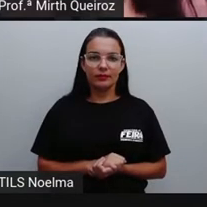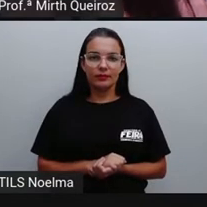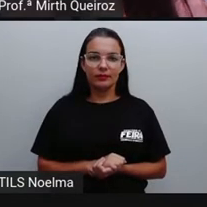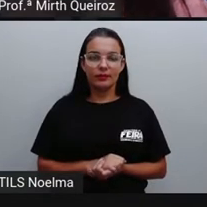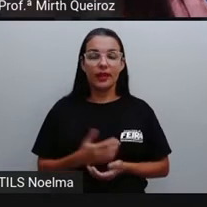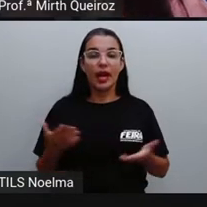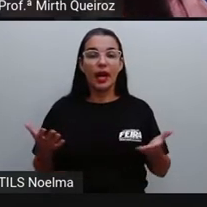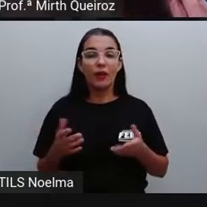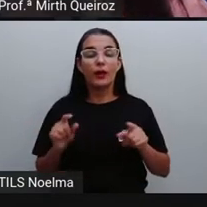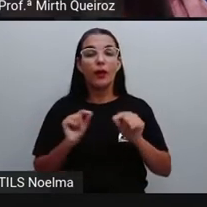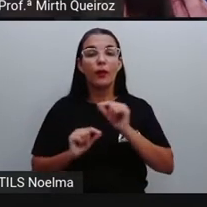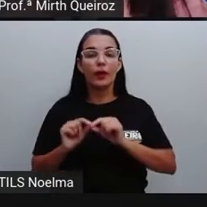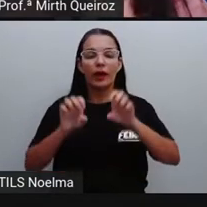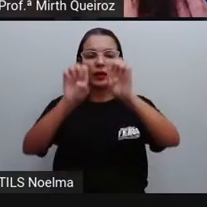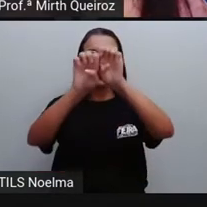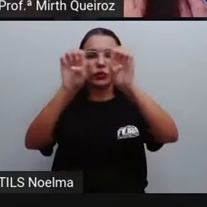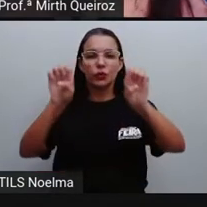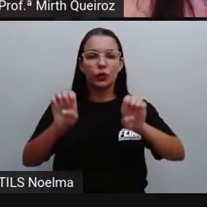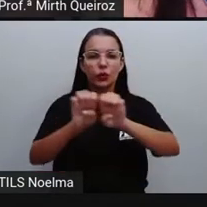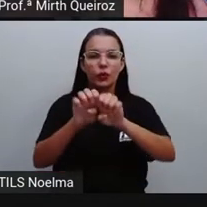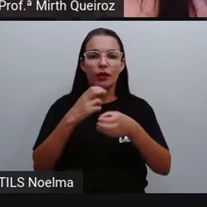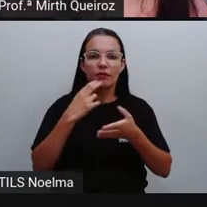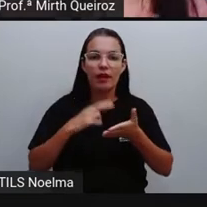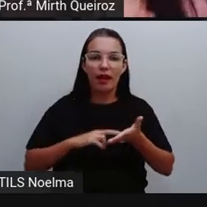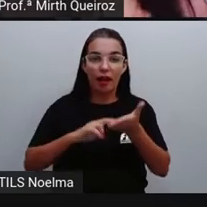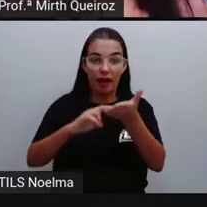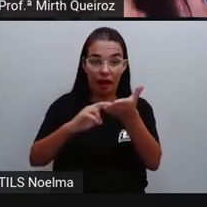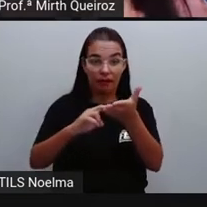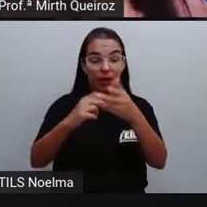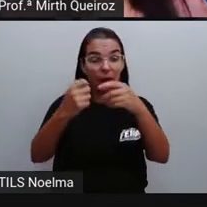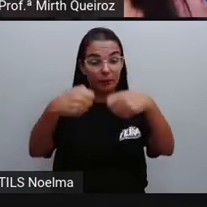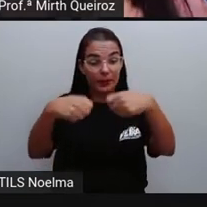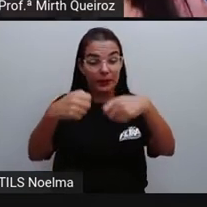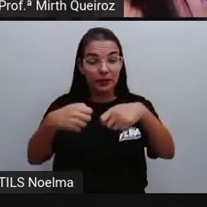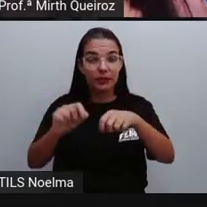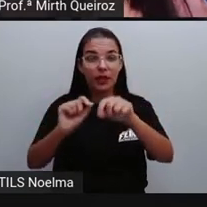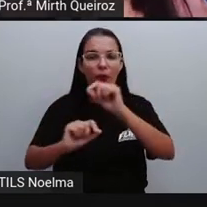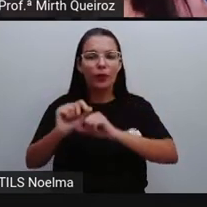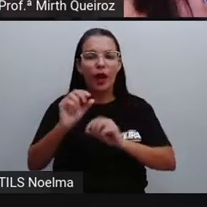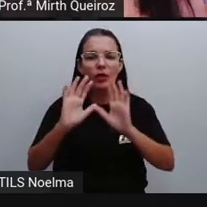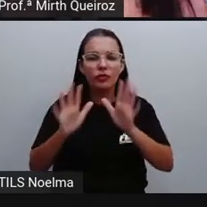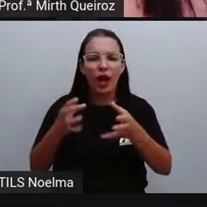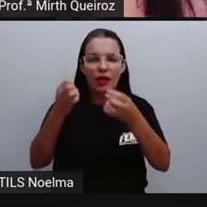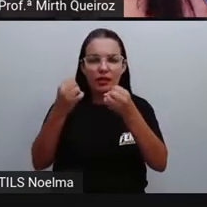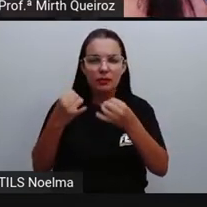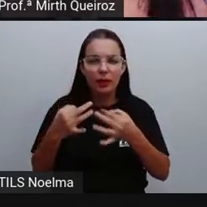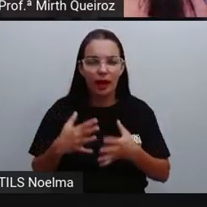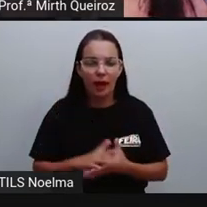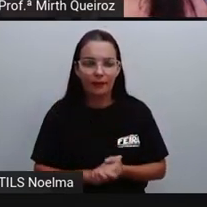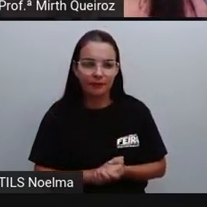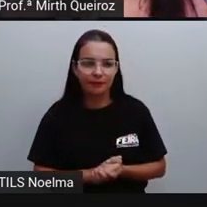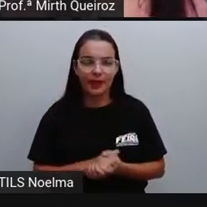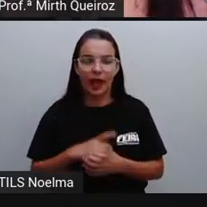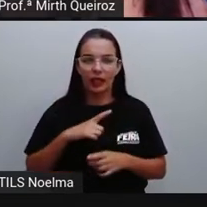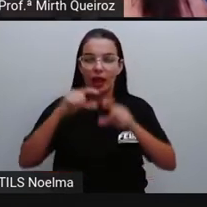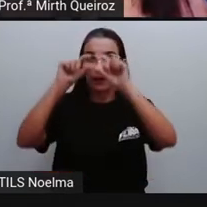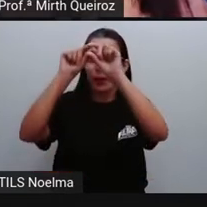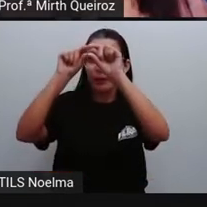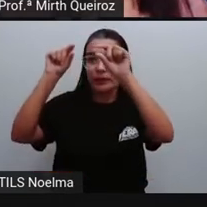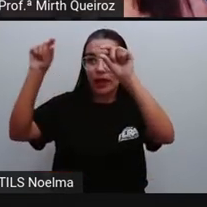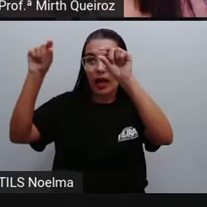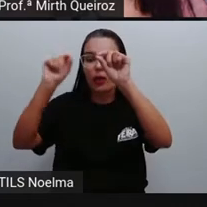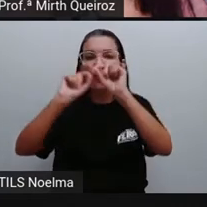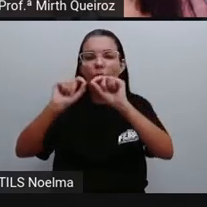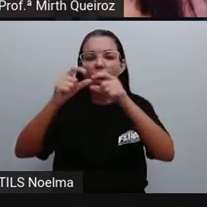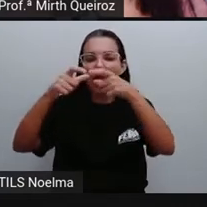Sobre a estrutura, foi o que eu disse para vocês, né? Anteriormente, nós vamos ter um cabeçalho onde a gente